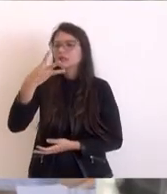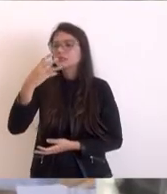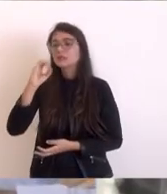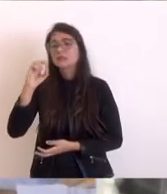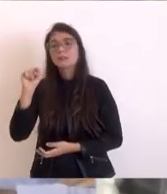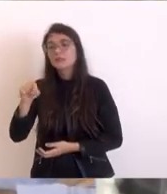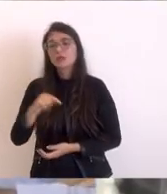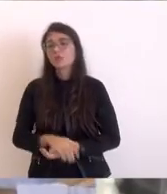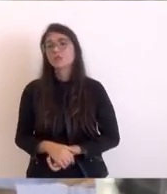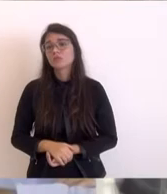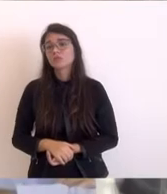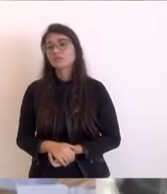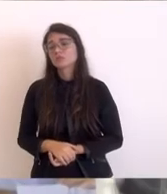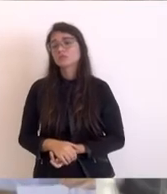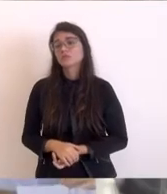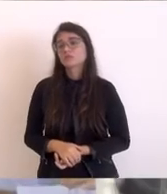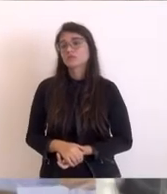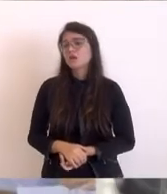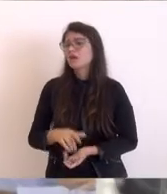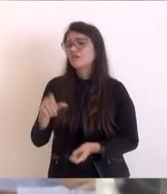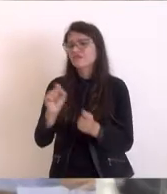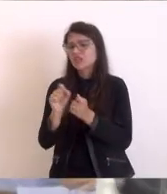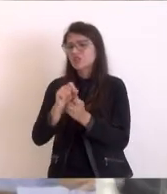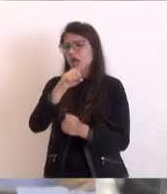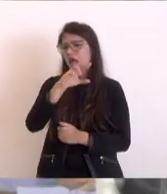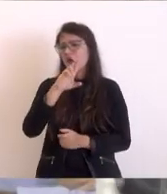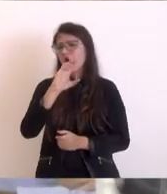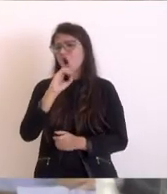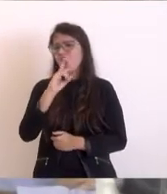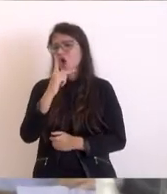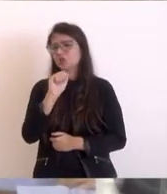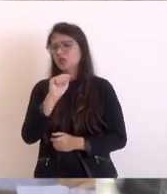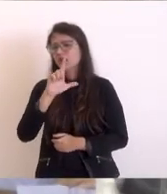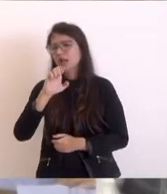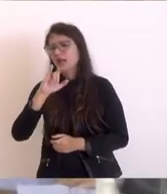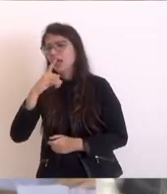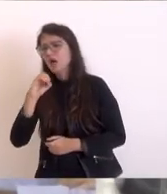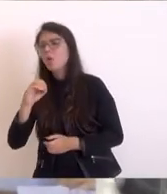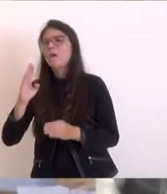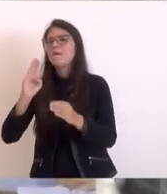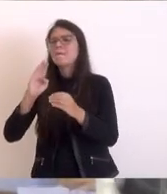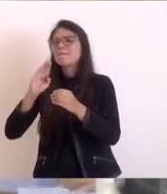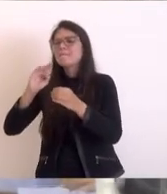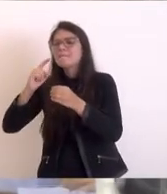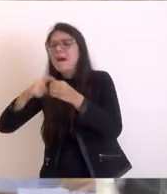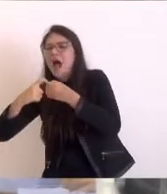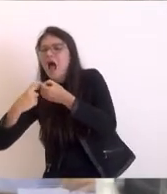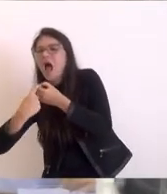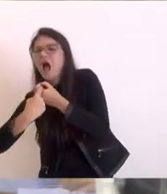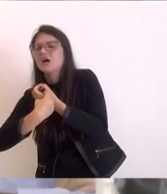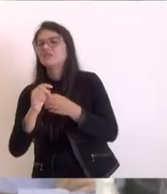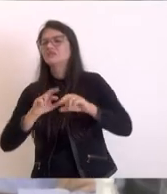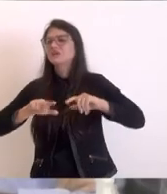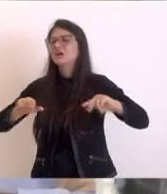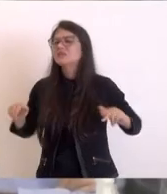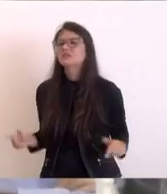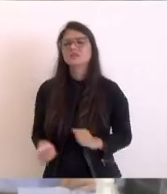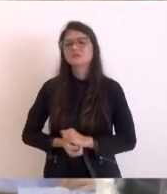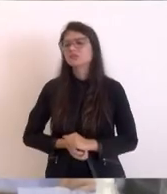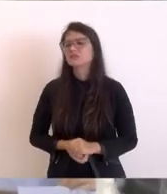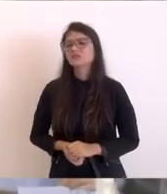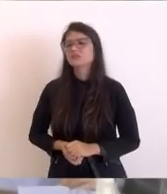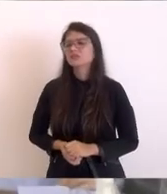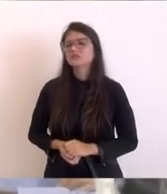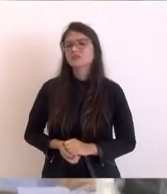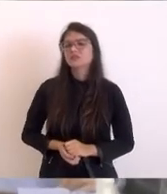vem contemplado, fizemos Rocha Leão, fizemos Mariléia, estão fazendo a nova aliança, vamos fazer a cidade praiana, consórcio que é feito